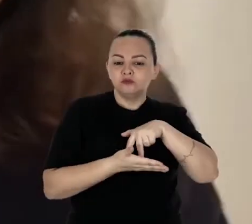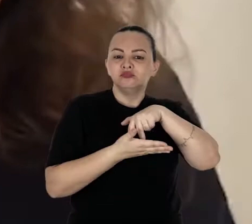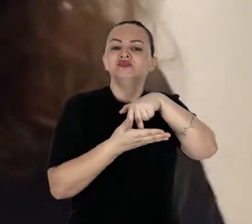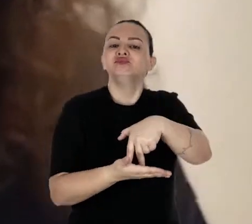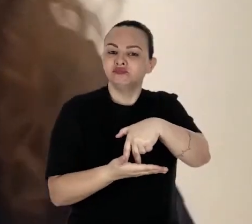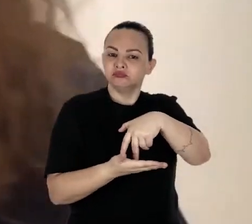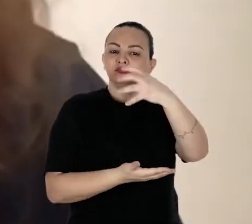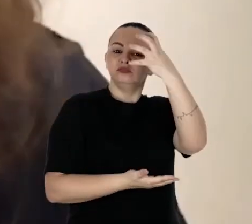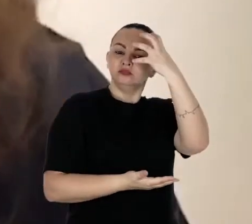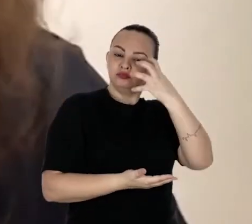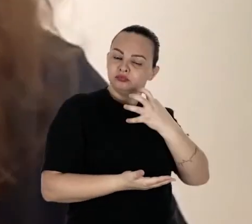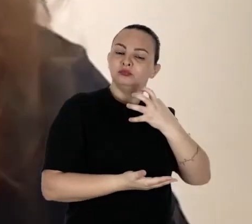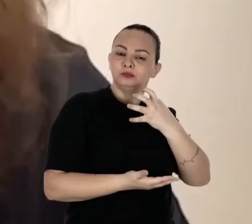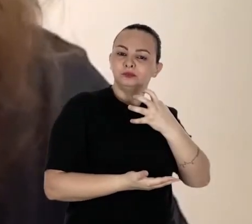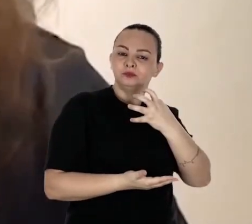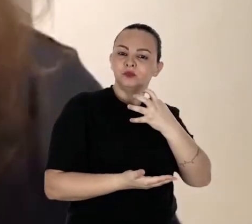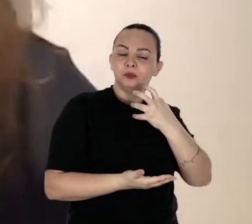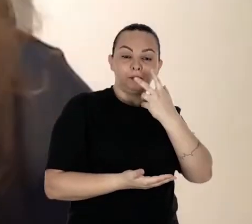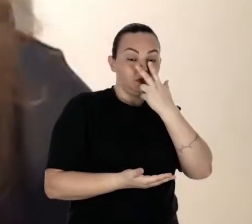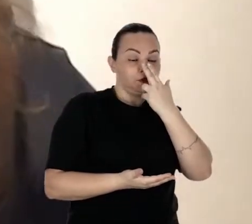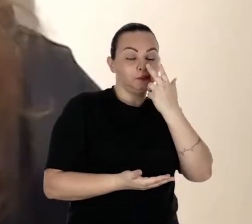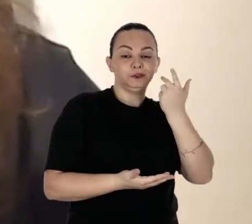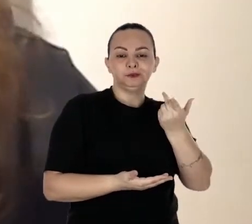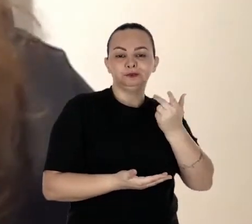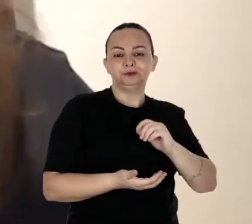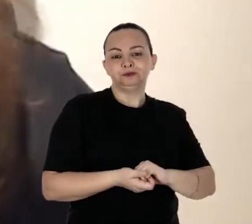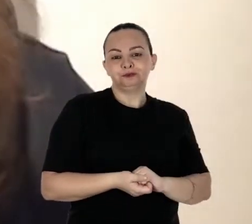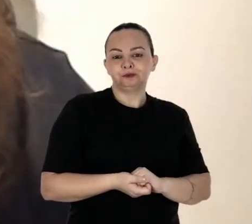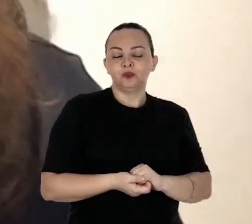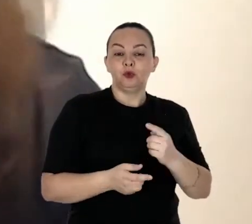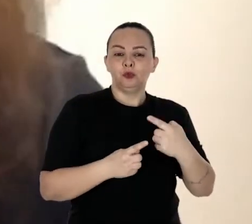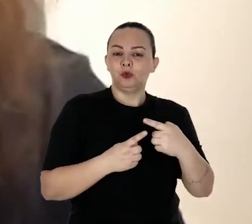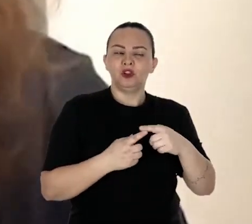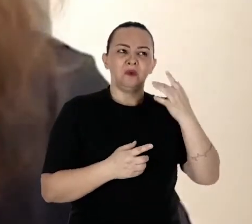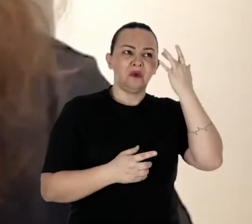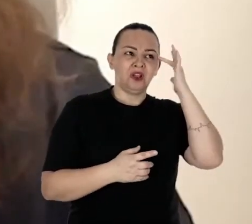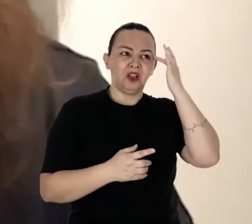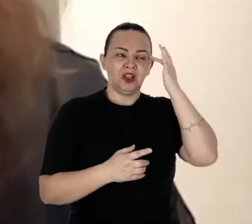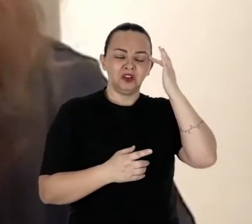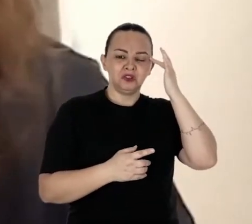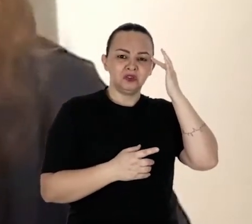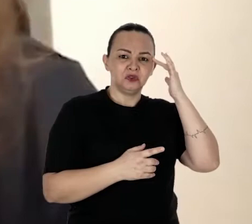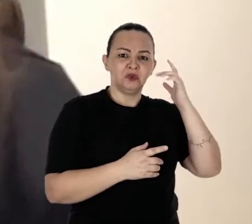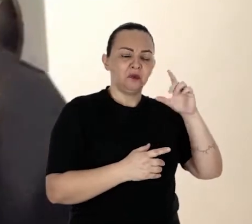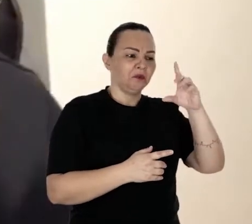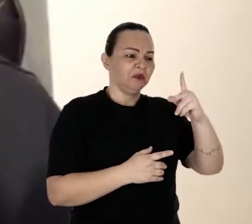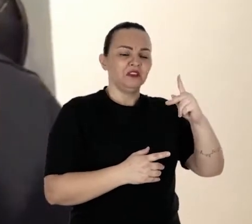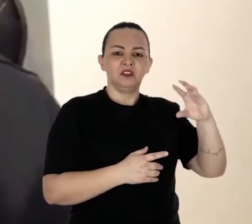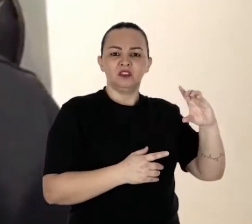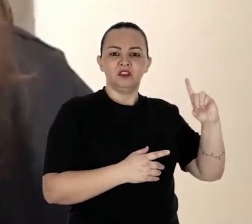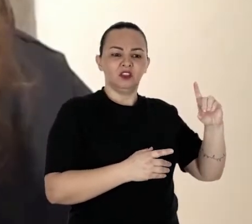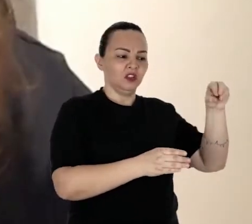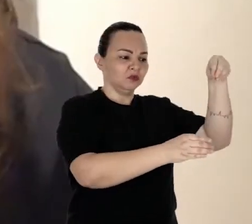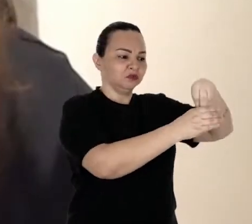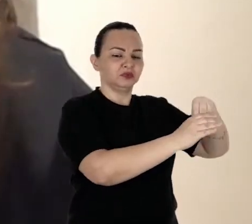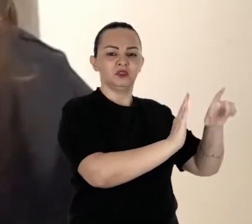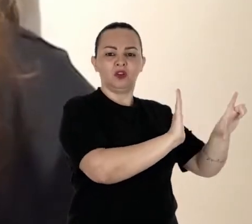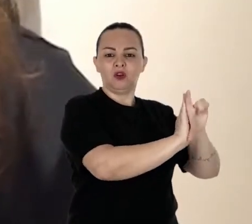coloco de forma mais incisiva, eu sou lida como agressiva. Eu acho que porque o lugar de PCD é na cota.